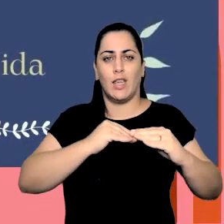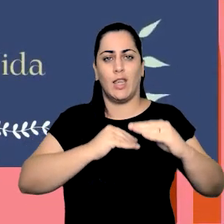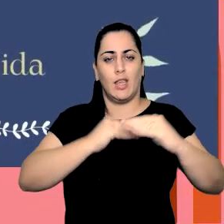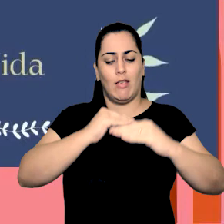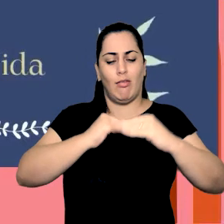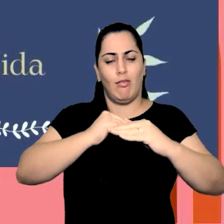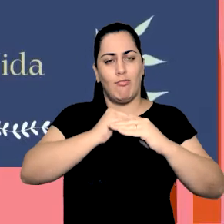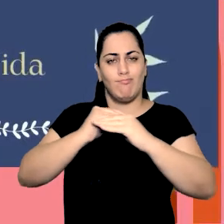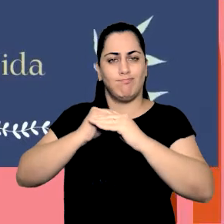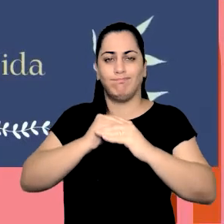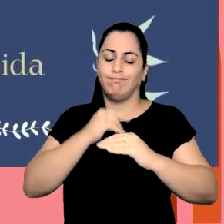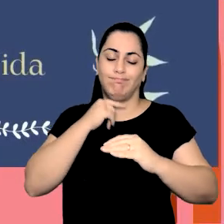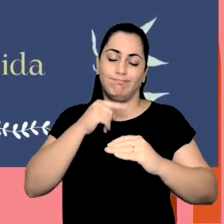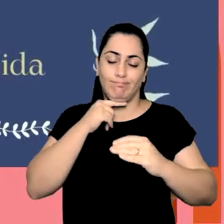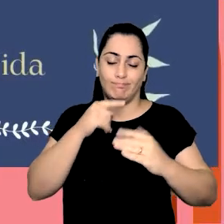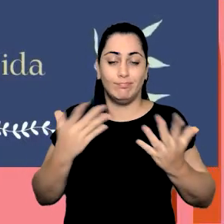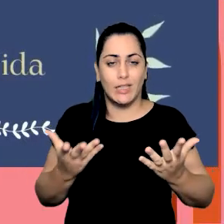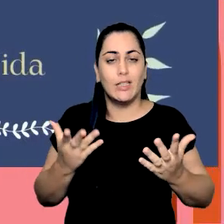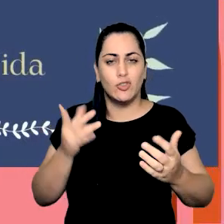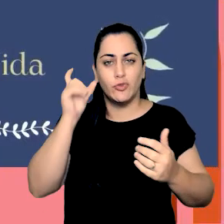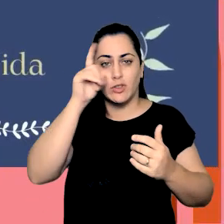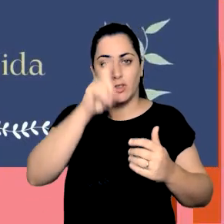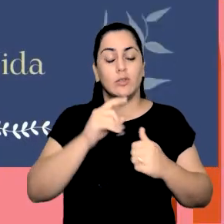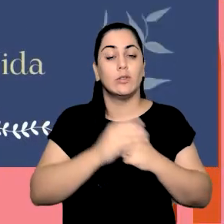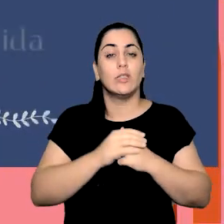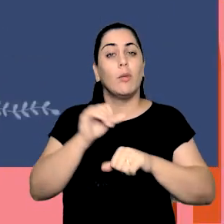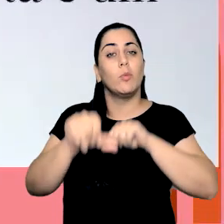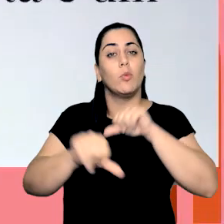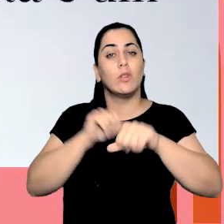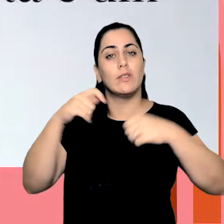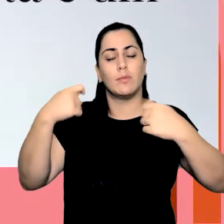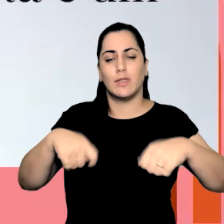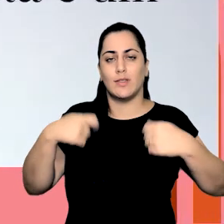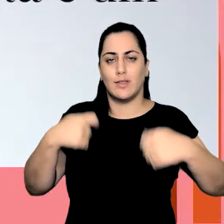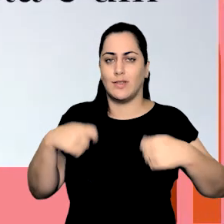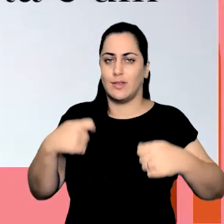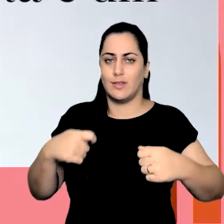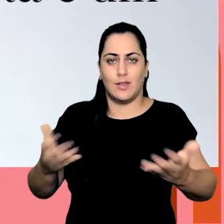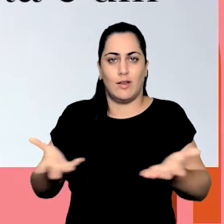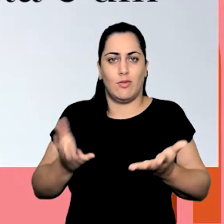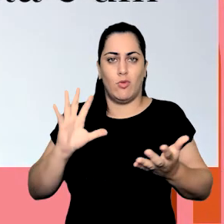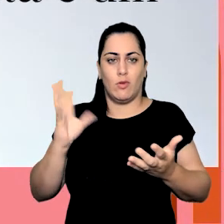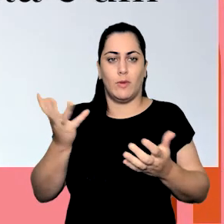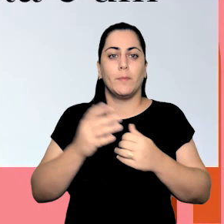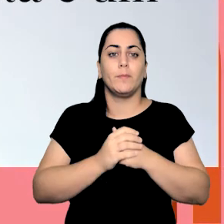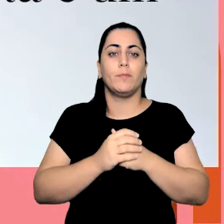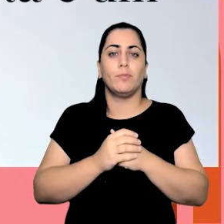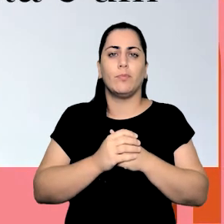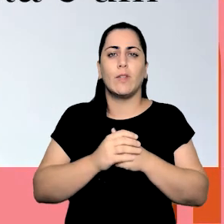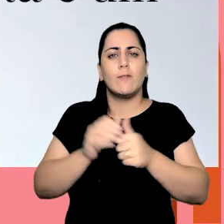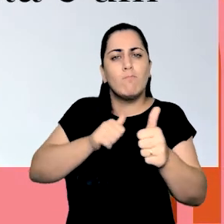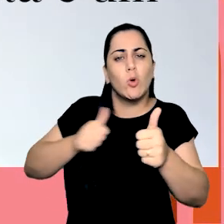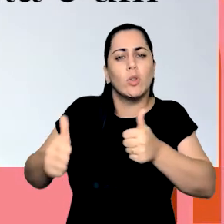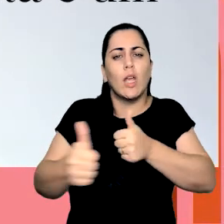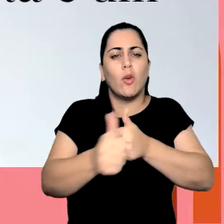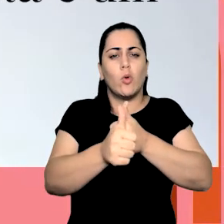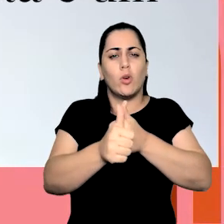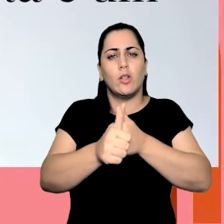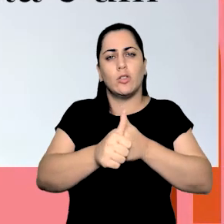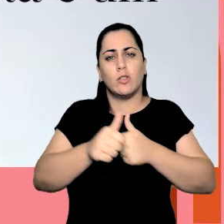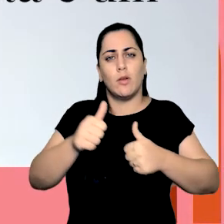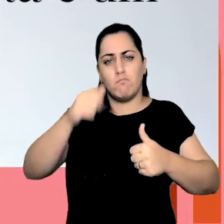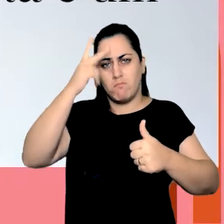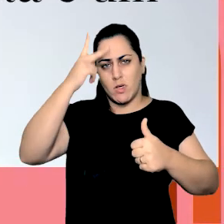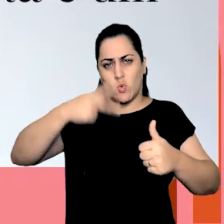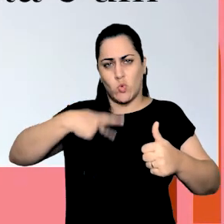de alcance. Essa mudança tem que acontecer. Ser protagonista da nossa própria